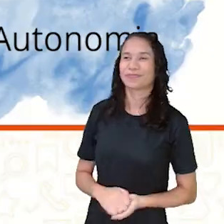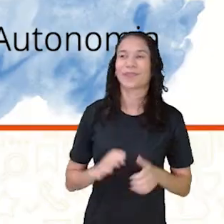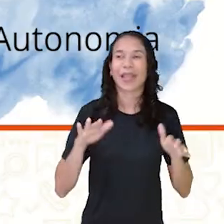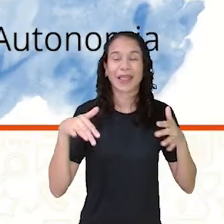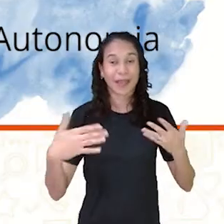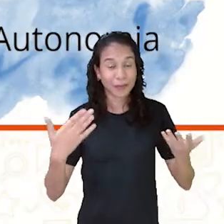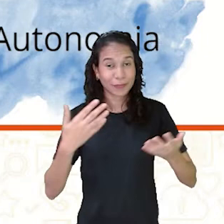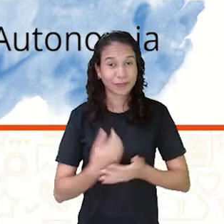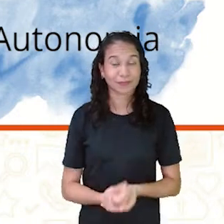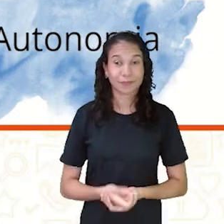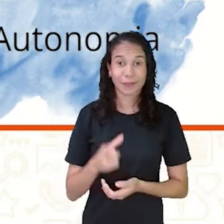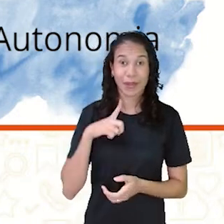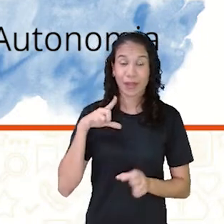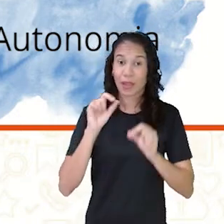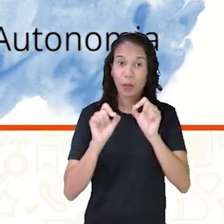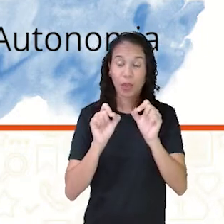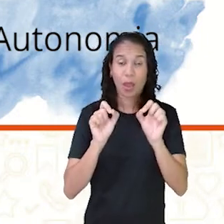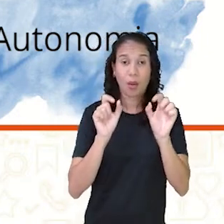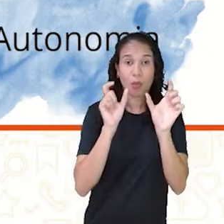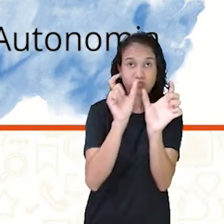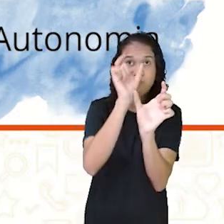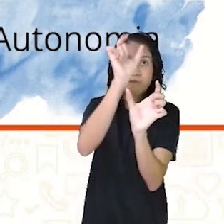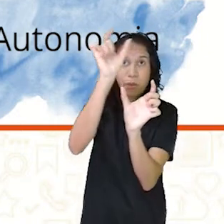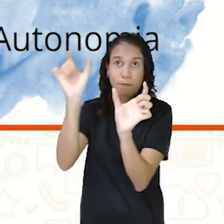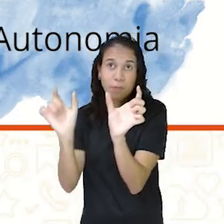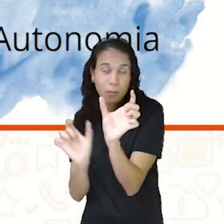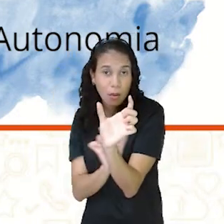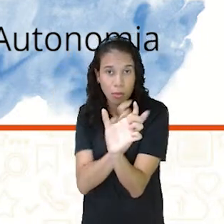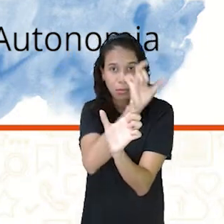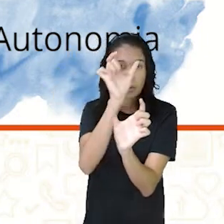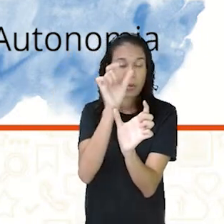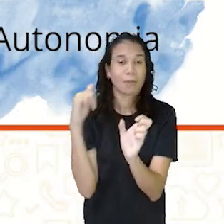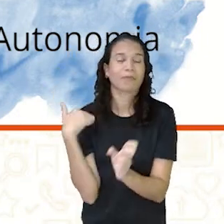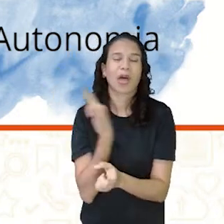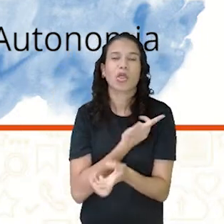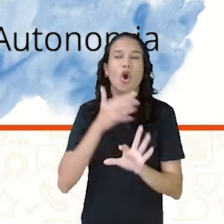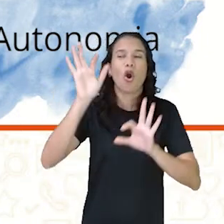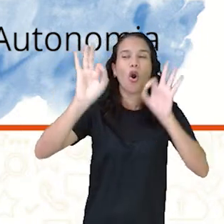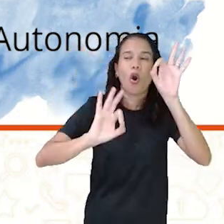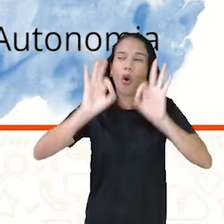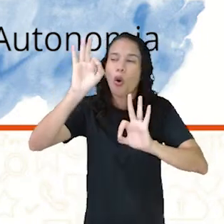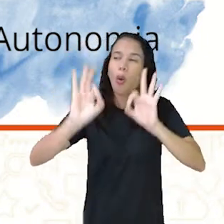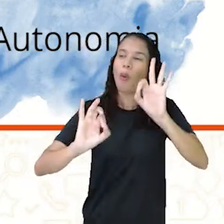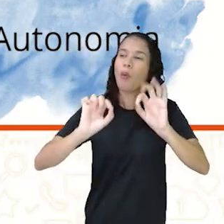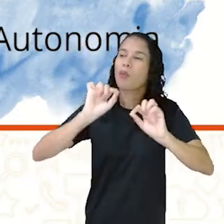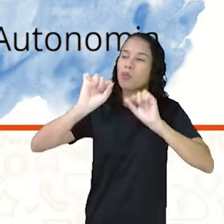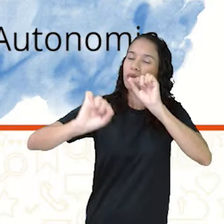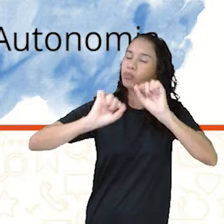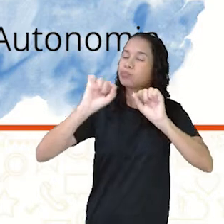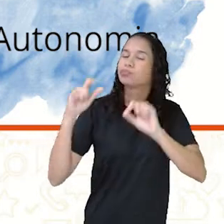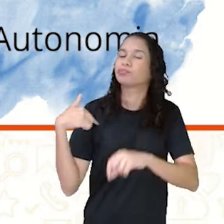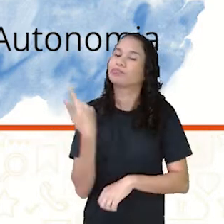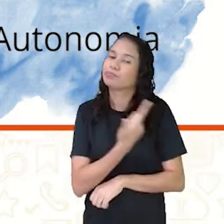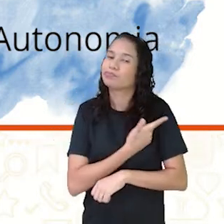Então, aí eu fiz um esqueminha só pra gente organizar, né? Na